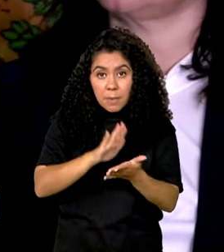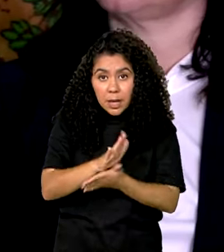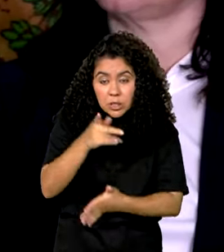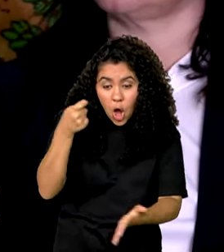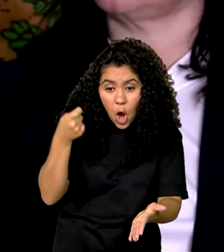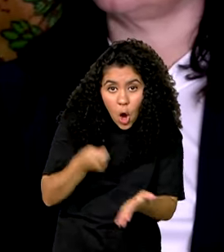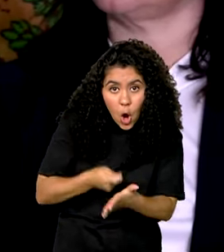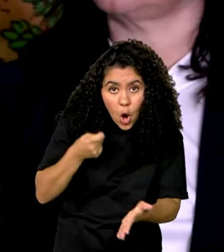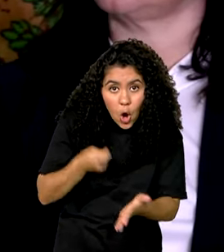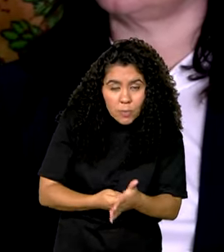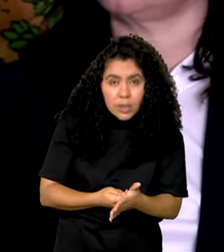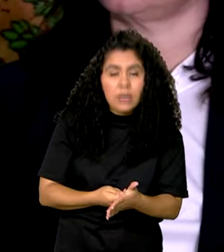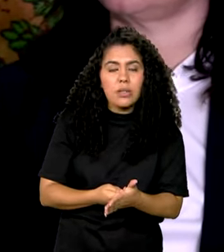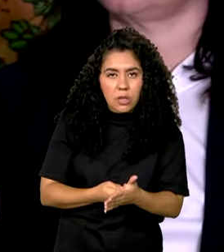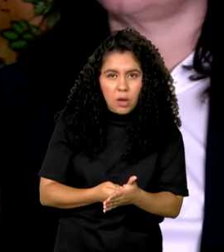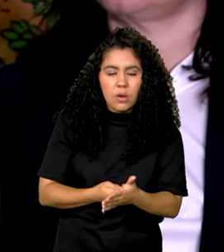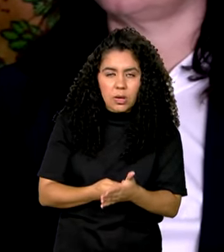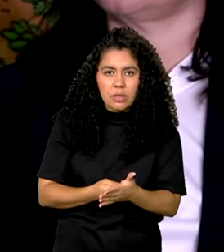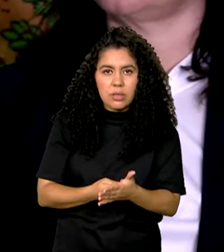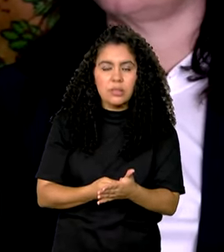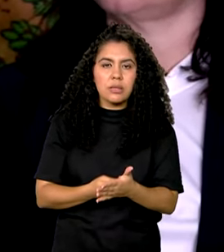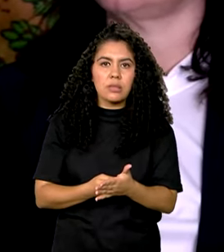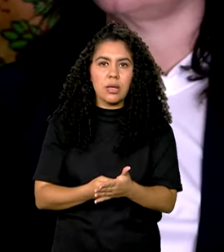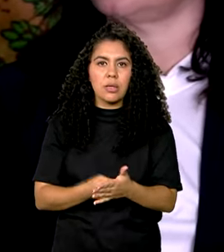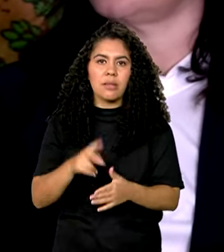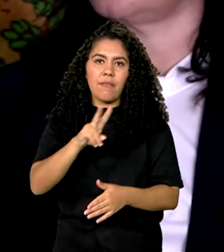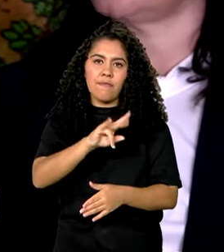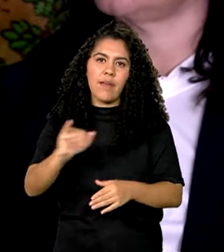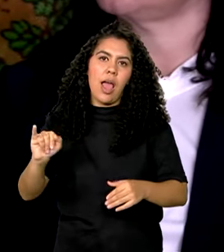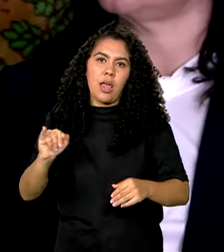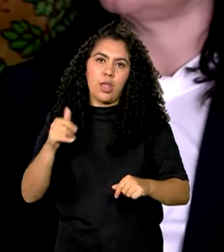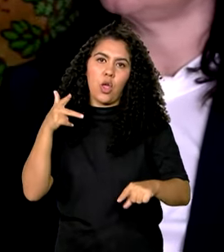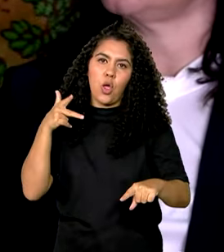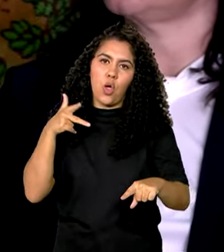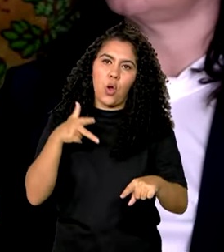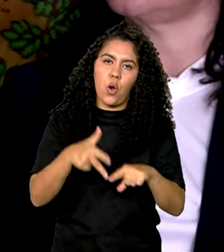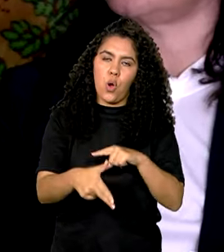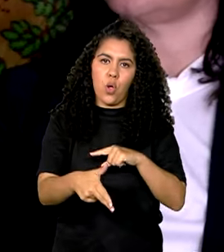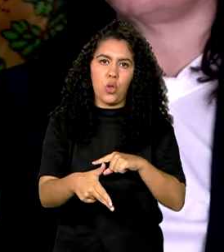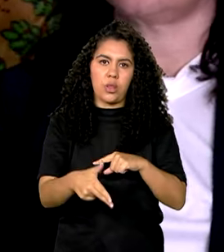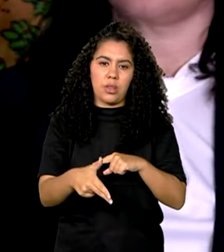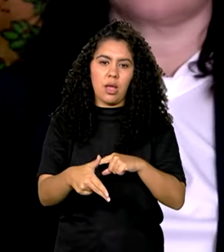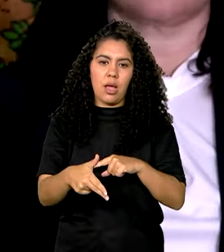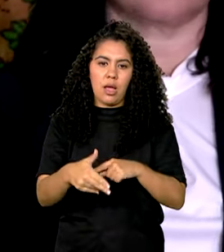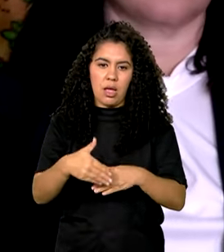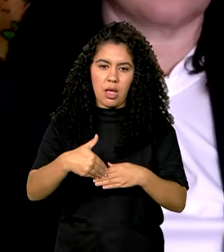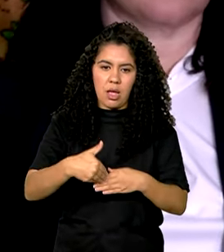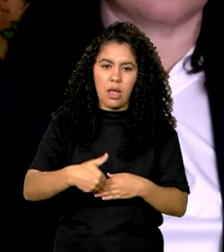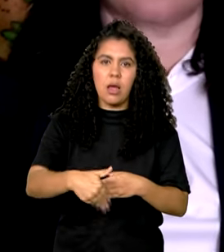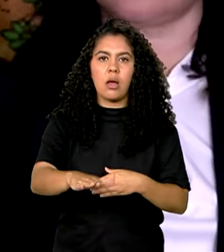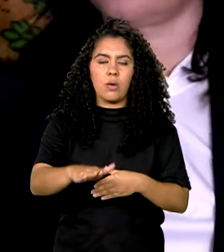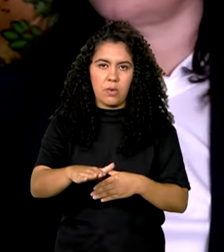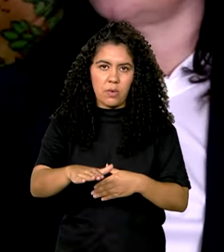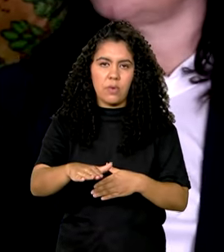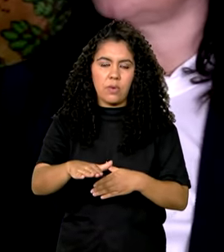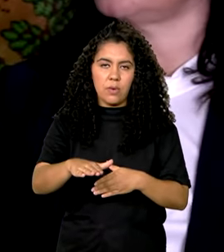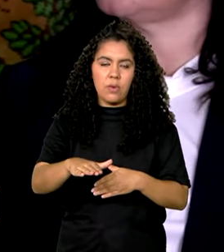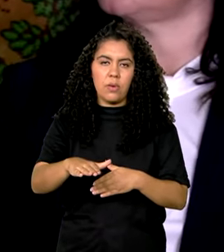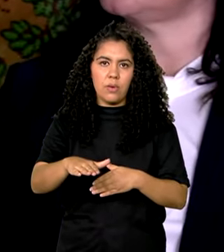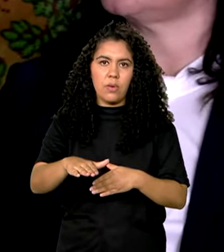que vão ser cortadas depois de que os ministérios